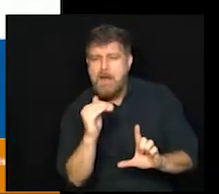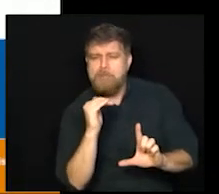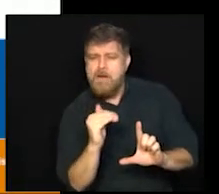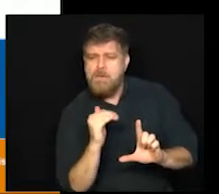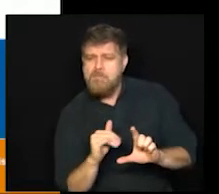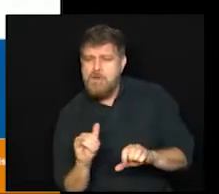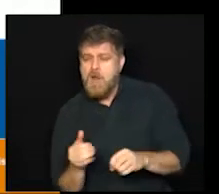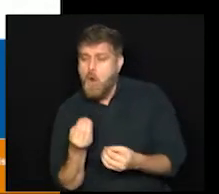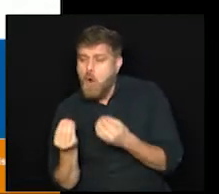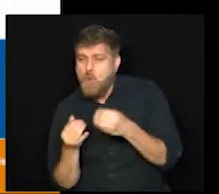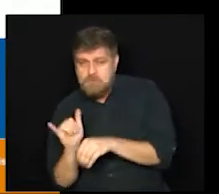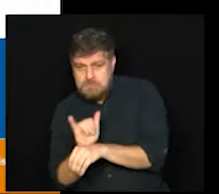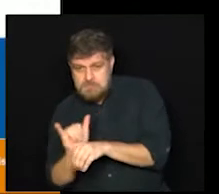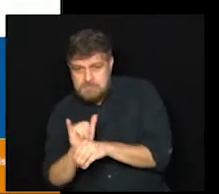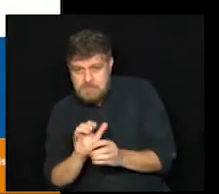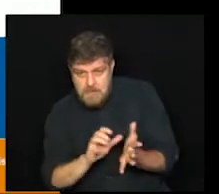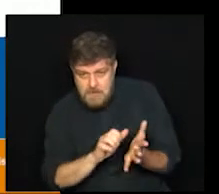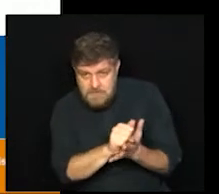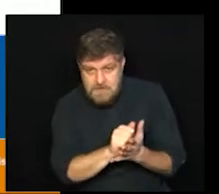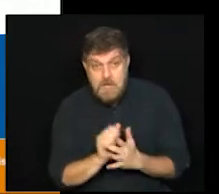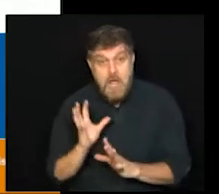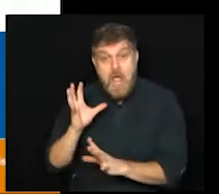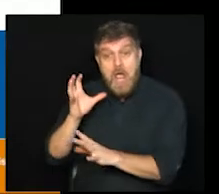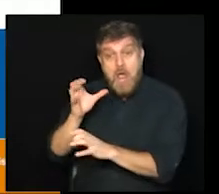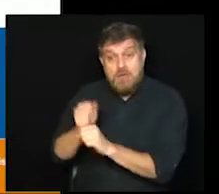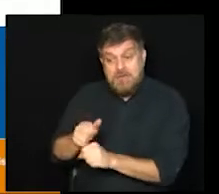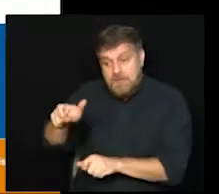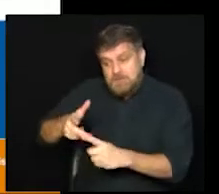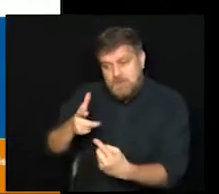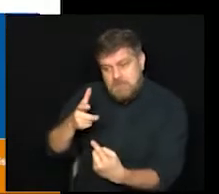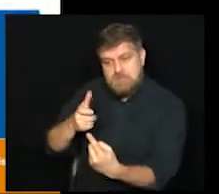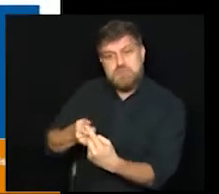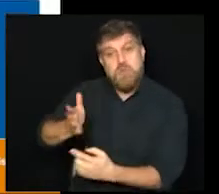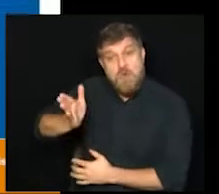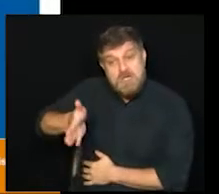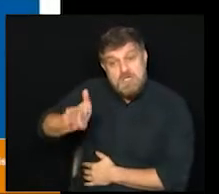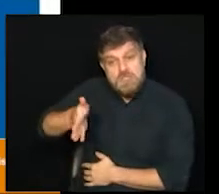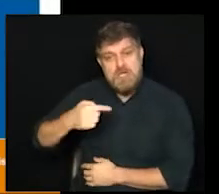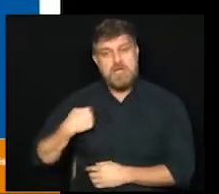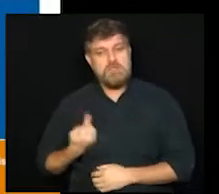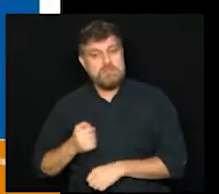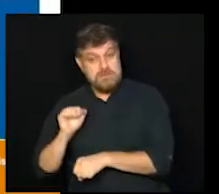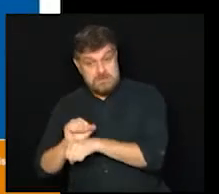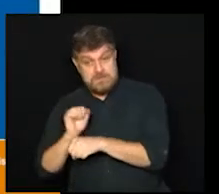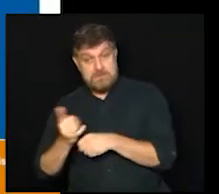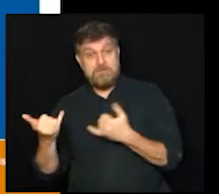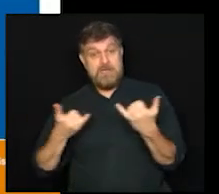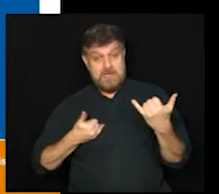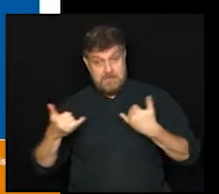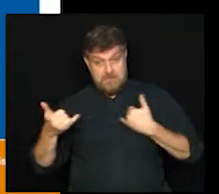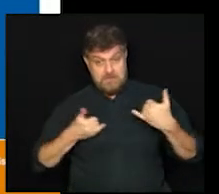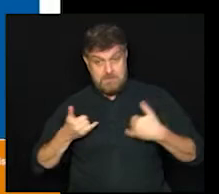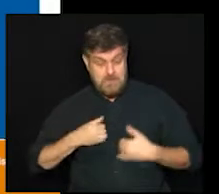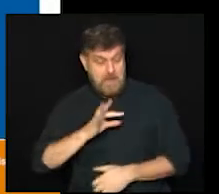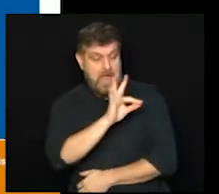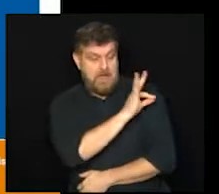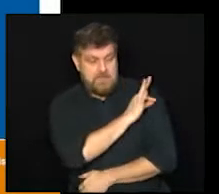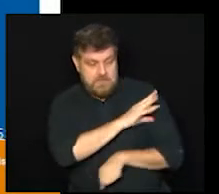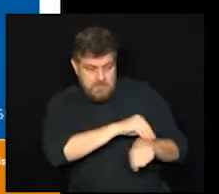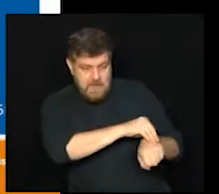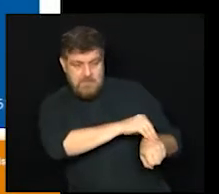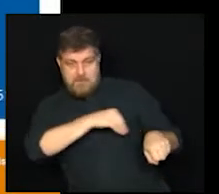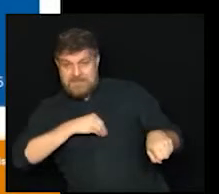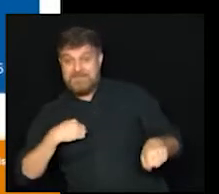fazer e total de doses já aplicadas na cidade. Isso mesmo. Então, gente aguarda essa informação da Prefeitura